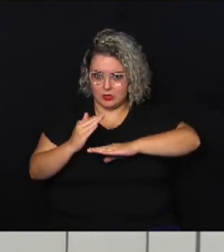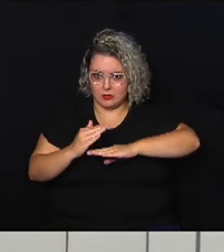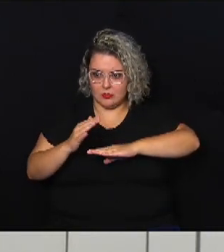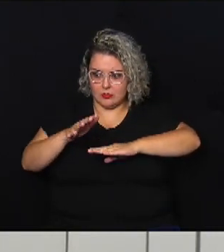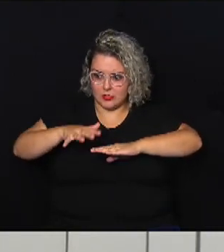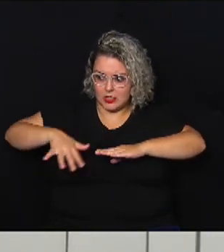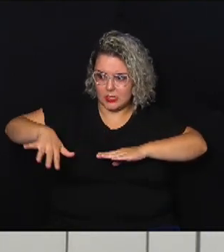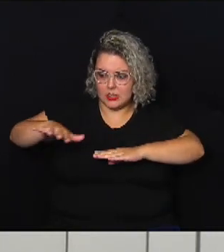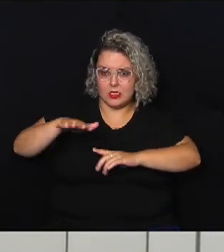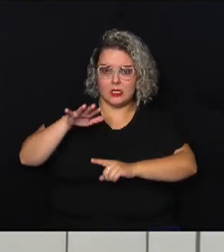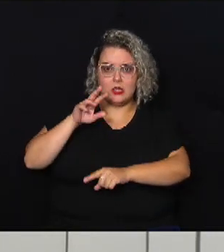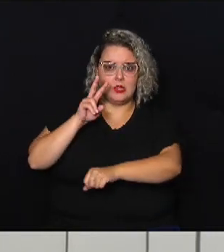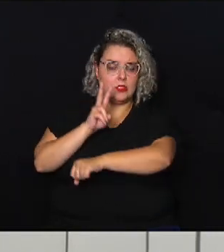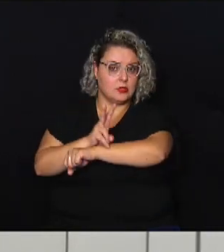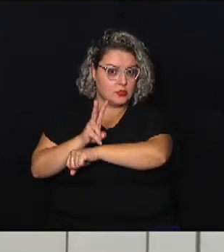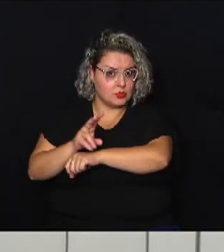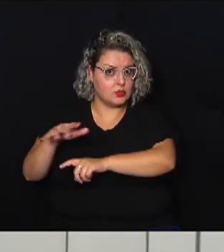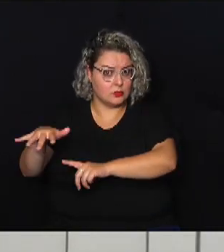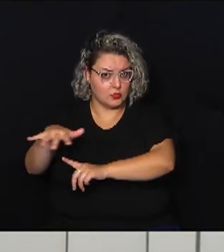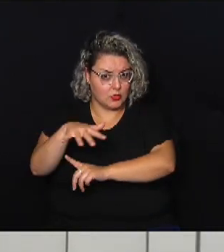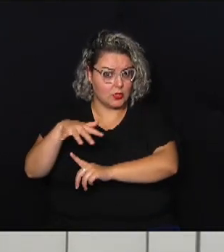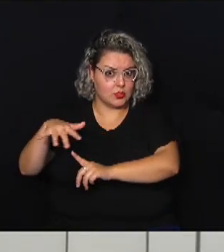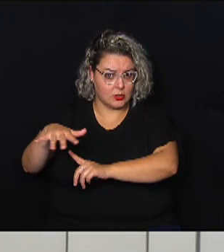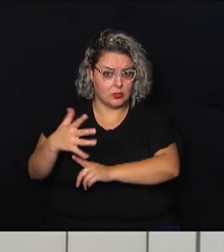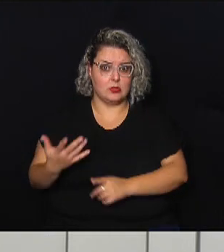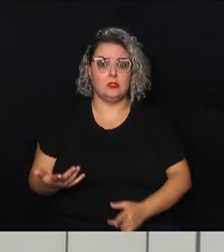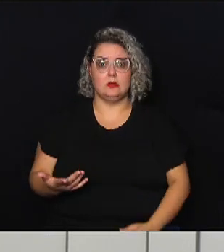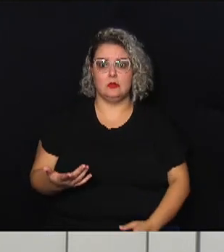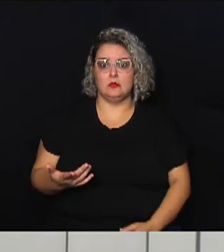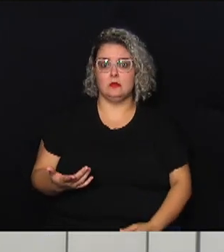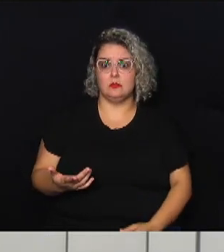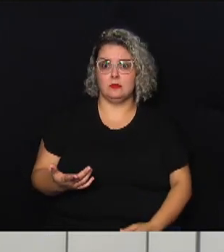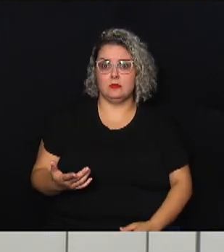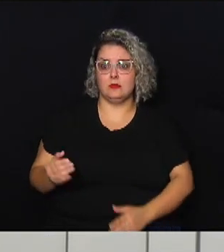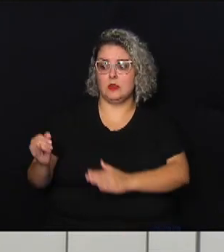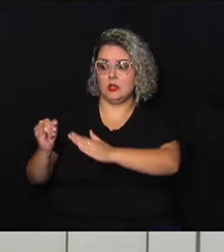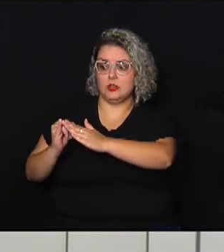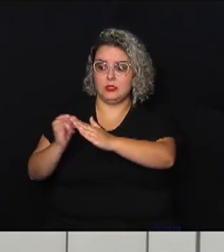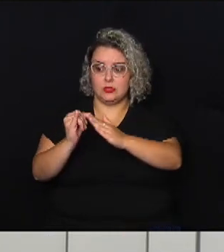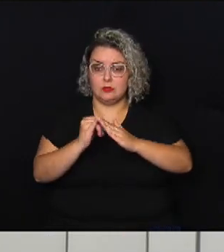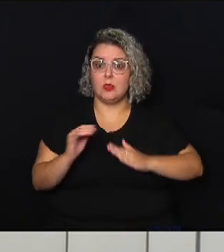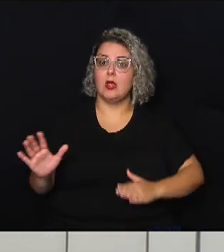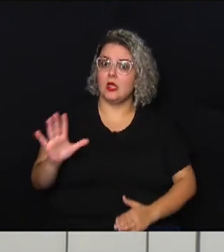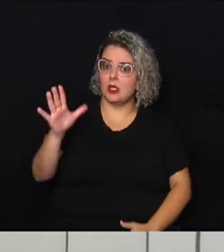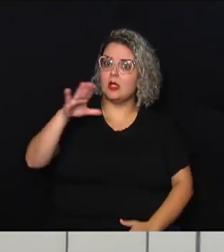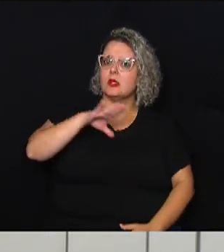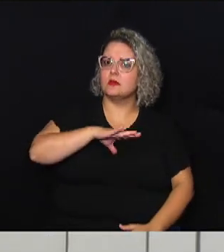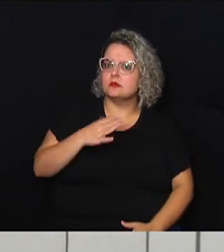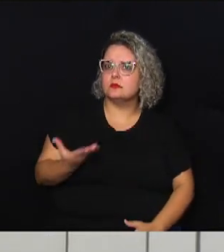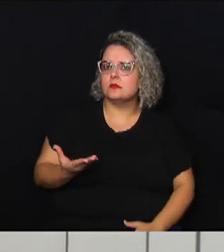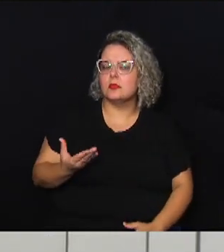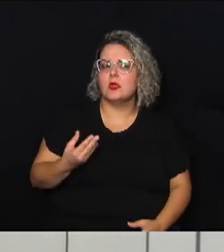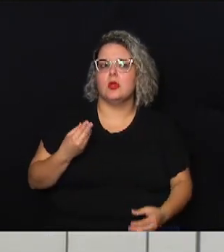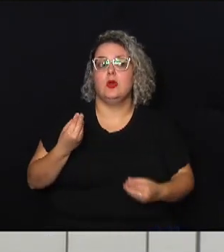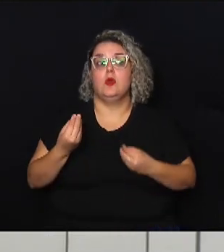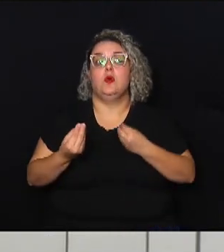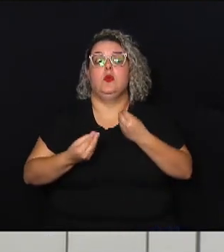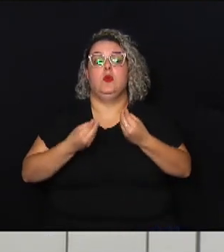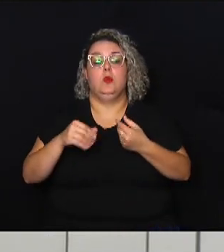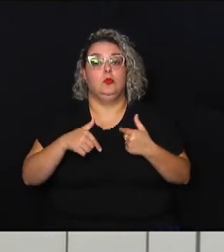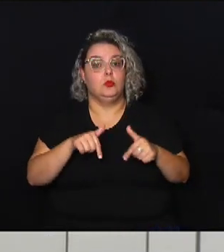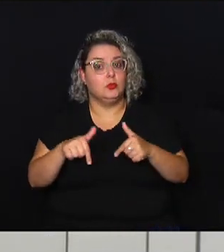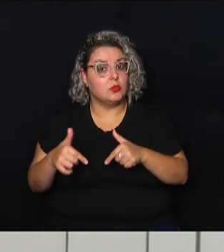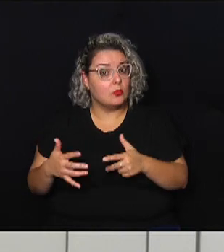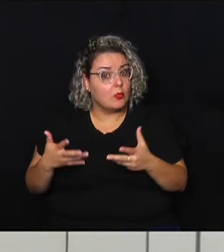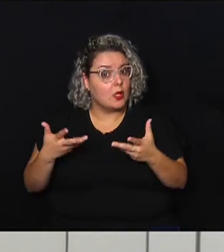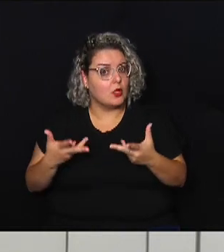protegidas mas elas também vão estar ao lado de imóveis que custam caro nessa cidade como então trabalhar tudo isso essa questão de